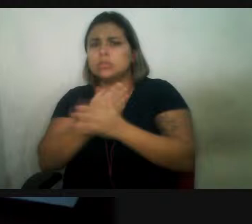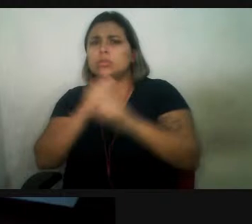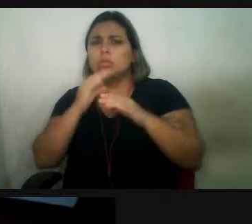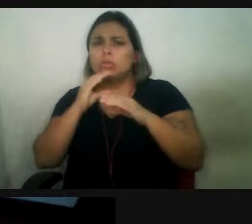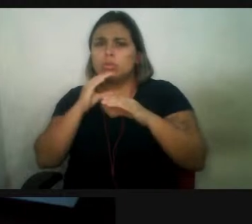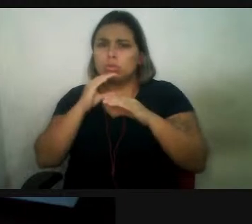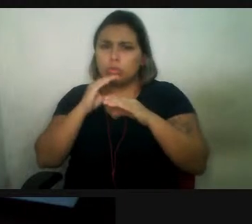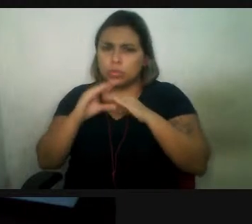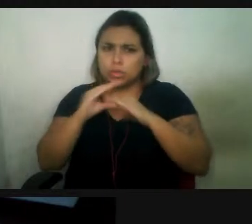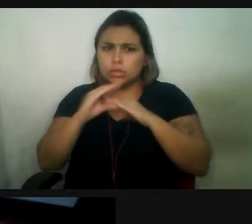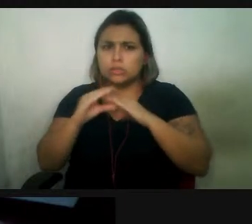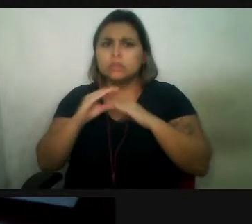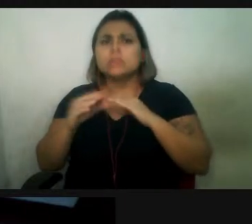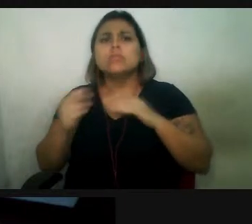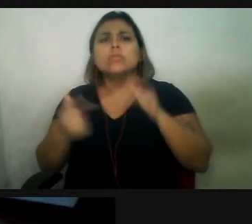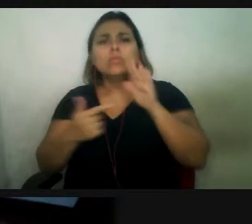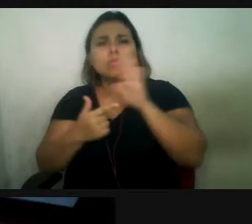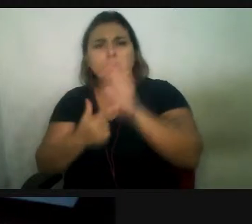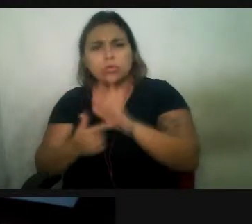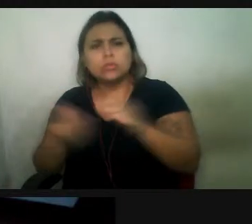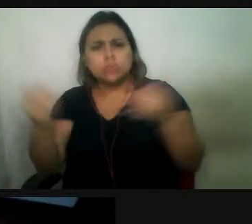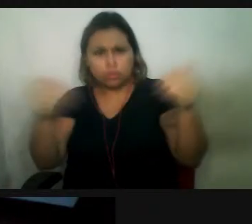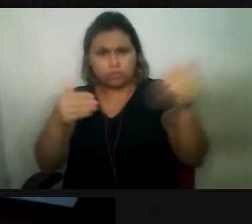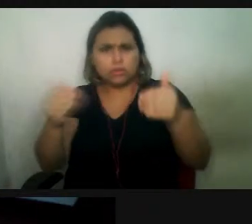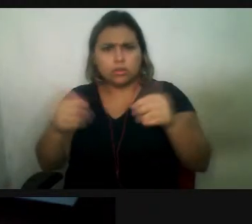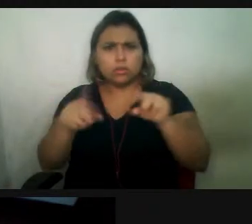comportamento bingratório ou social das baleias?